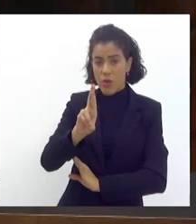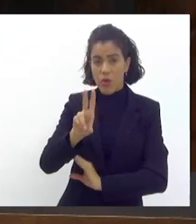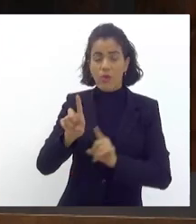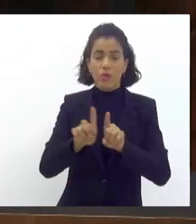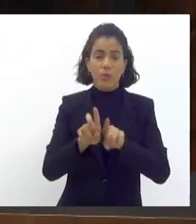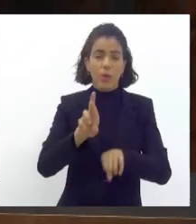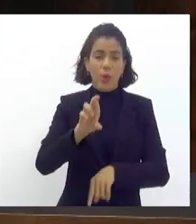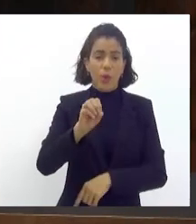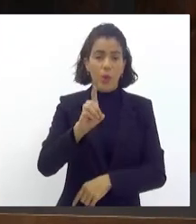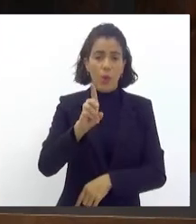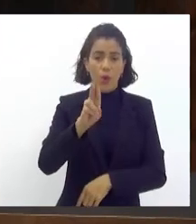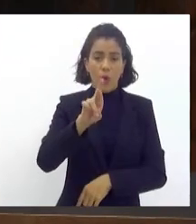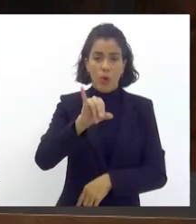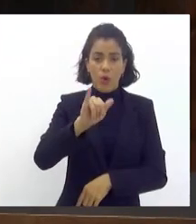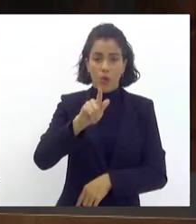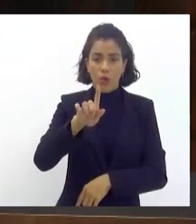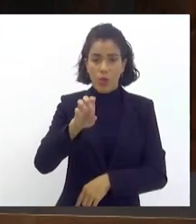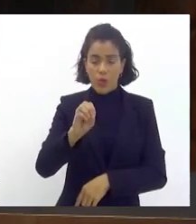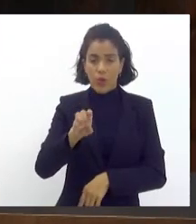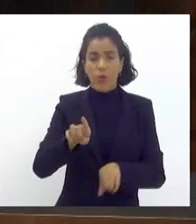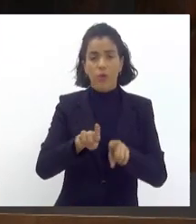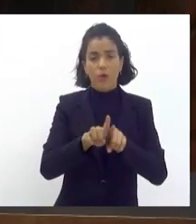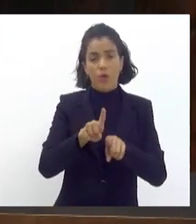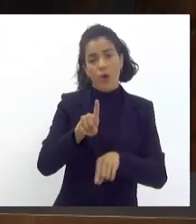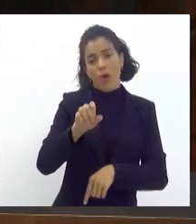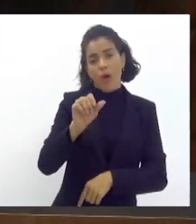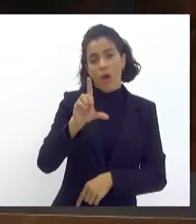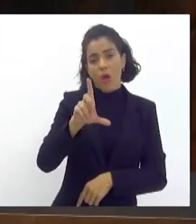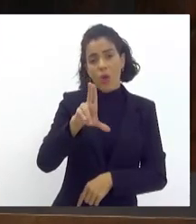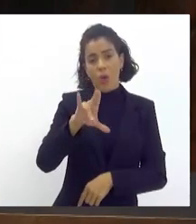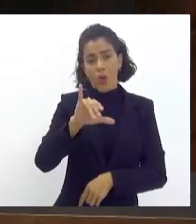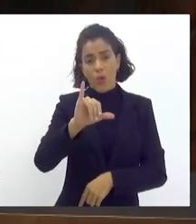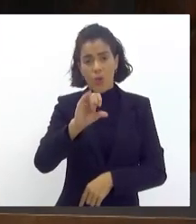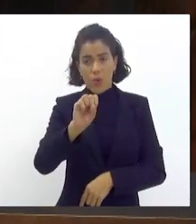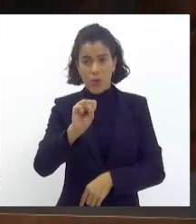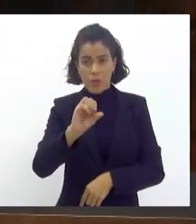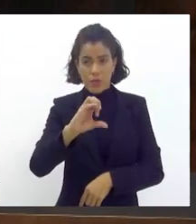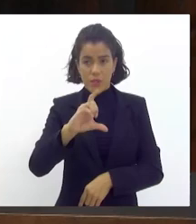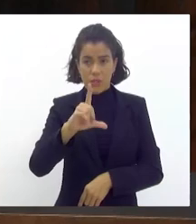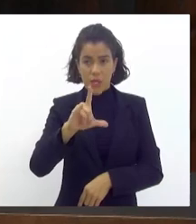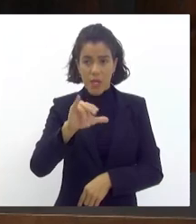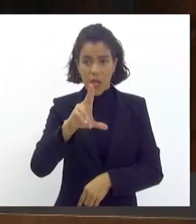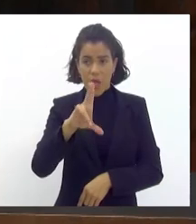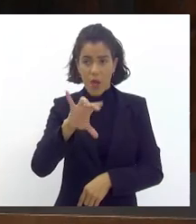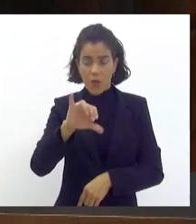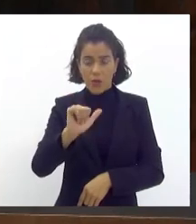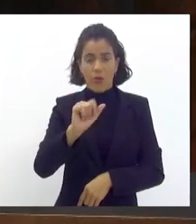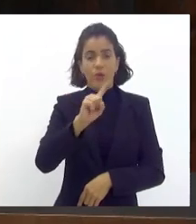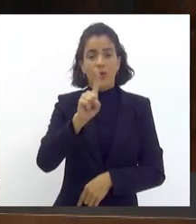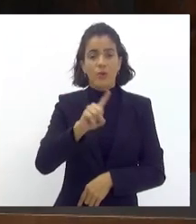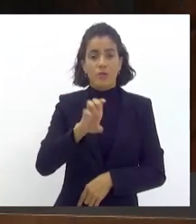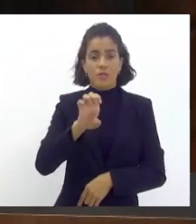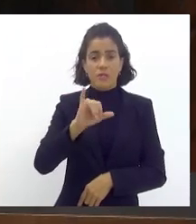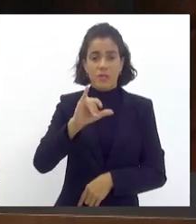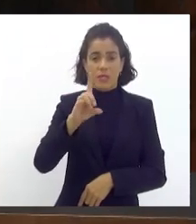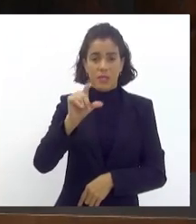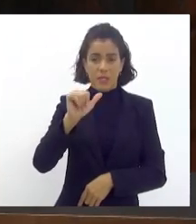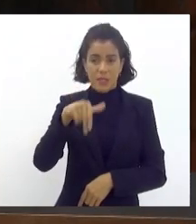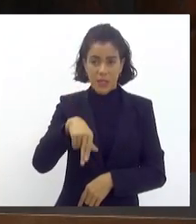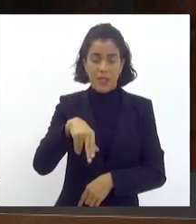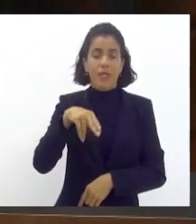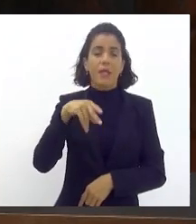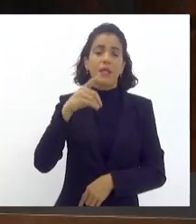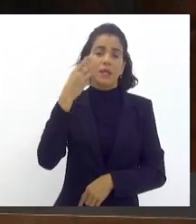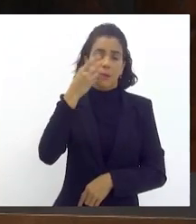Rodrigo Amorim, Rafael Nobre, Luiz Cláudio Ribeiro, Zeidan e deputada Verônica